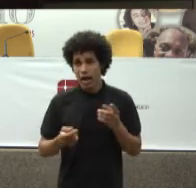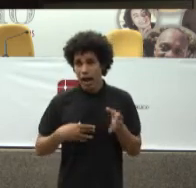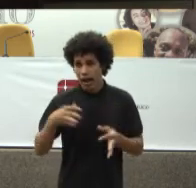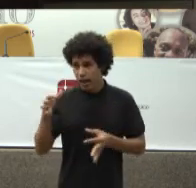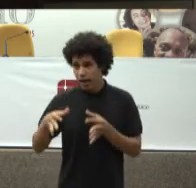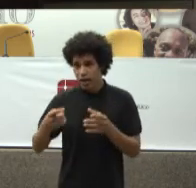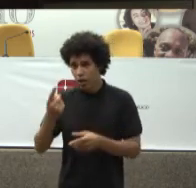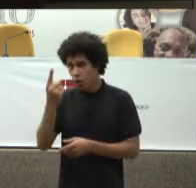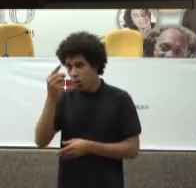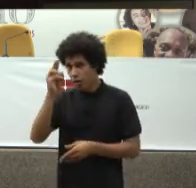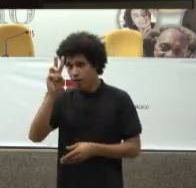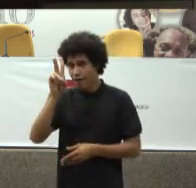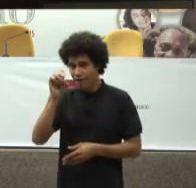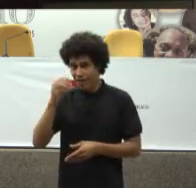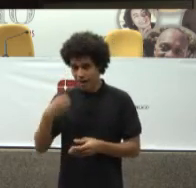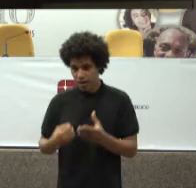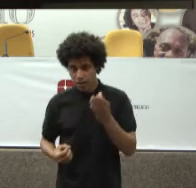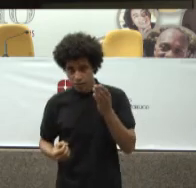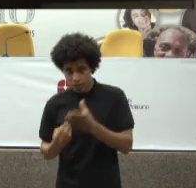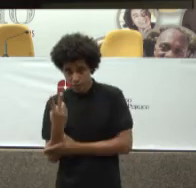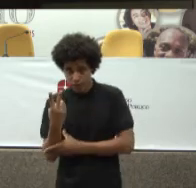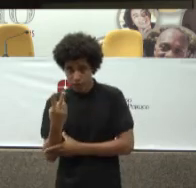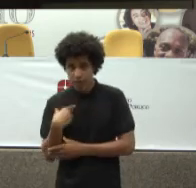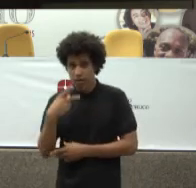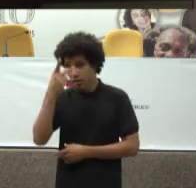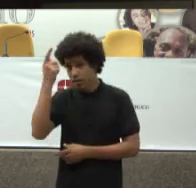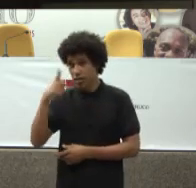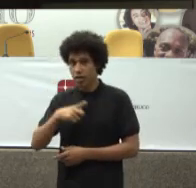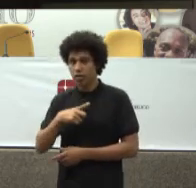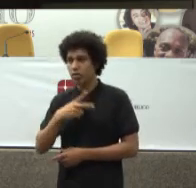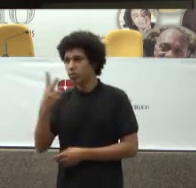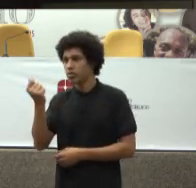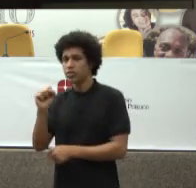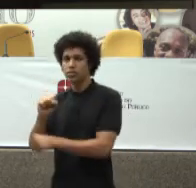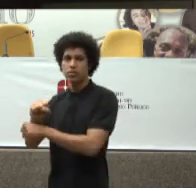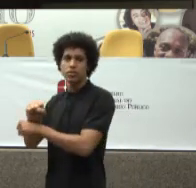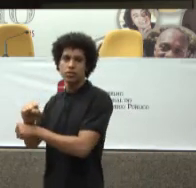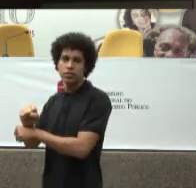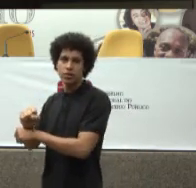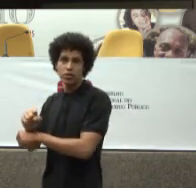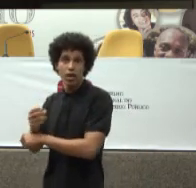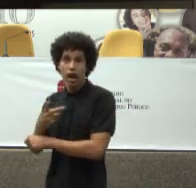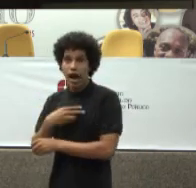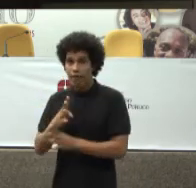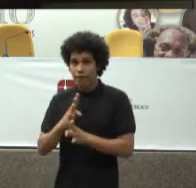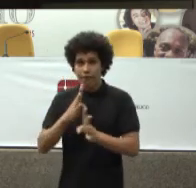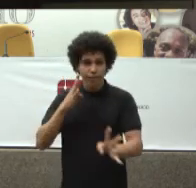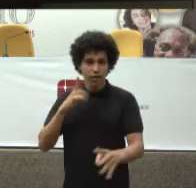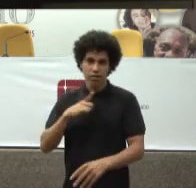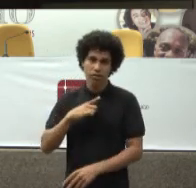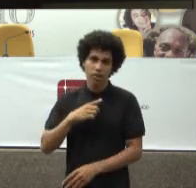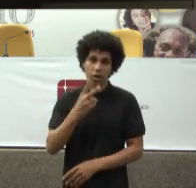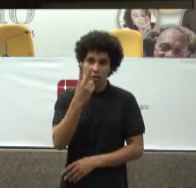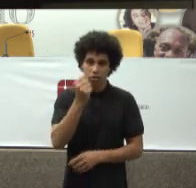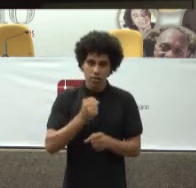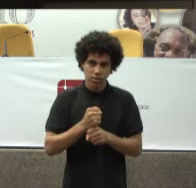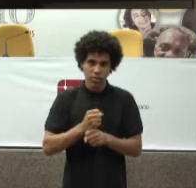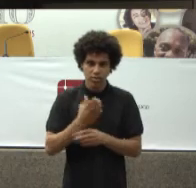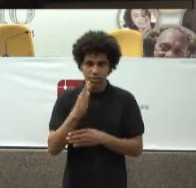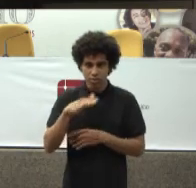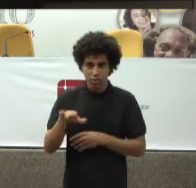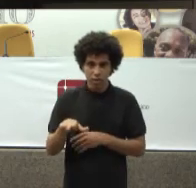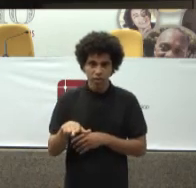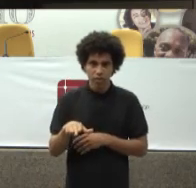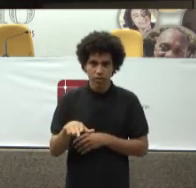A fila está em 3 anos e meio Só que ela não vai diminuir Ela só vai aumentar E é consulta